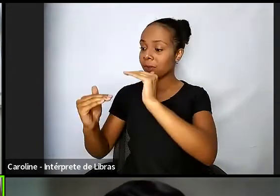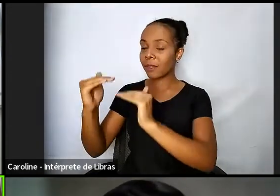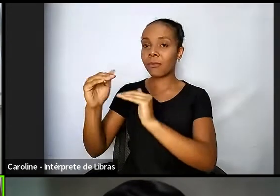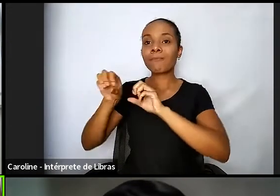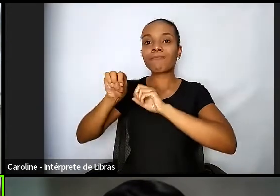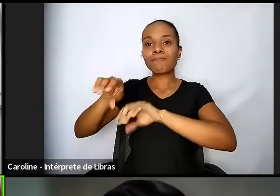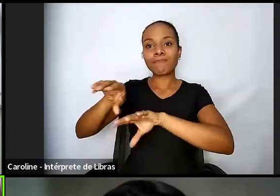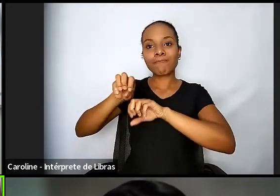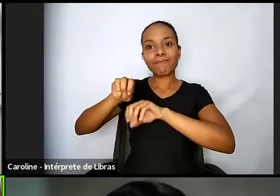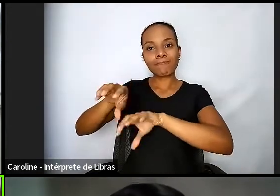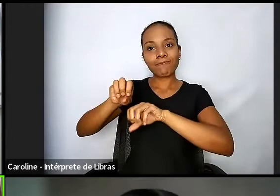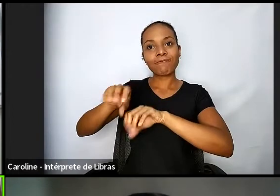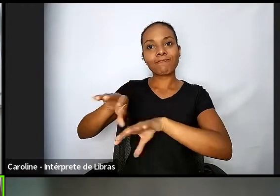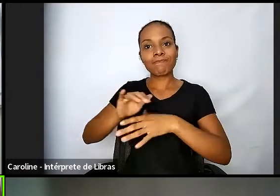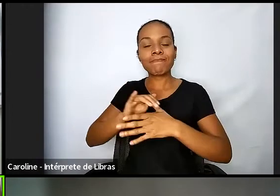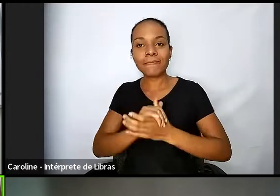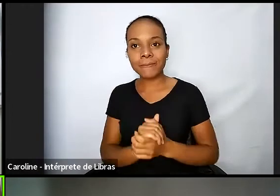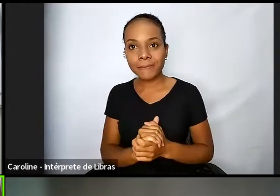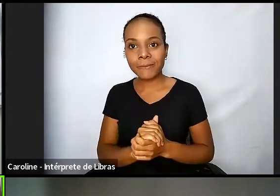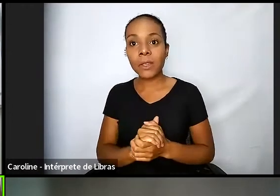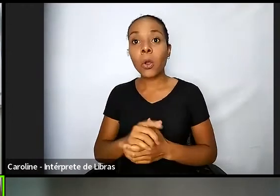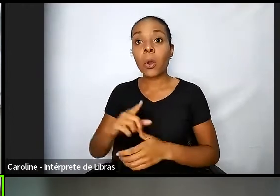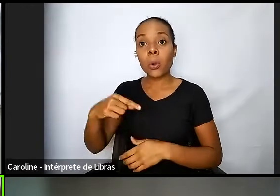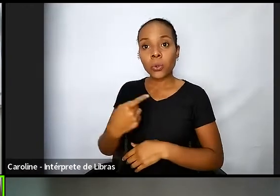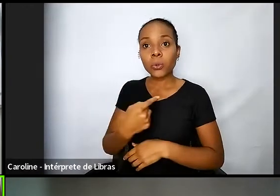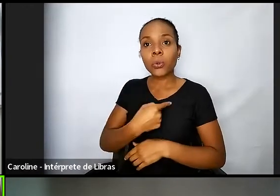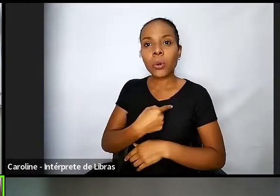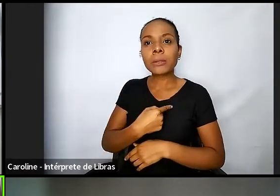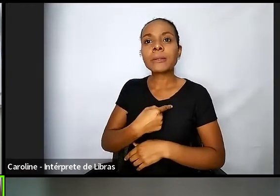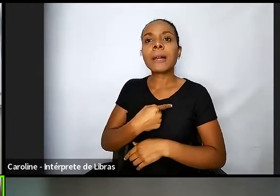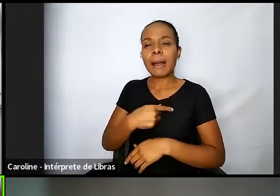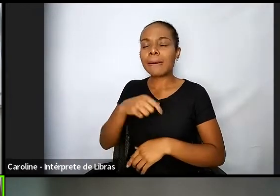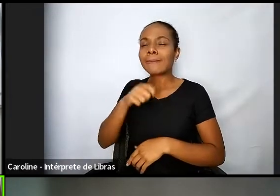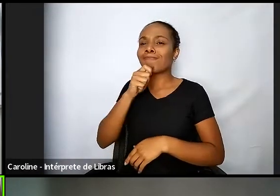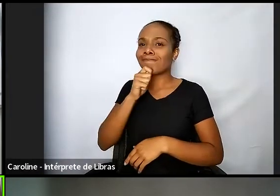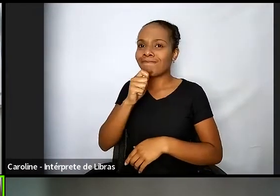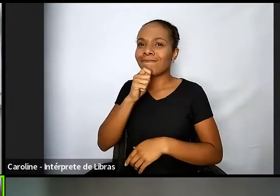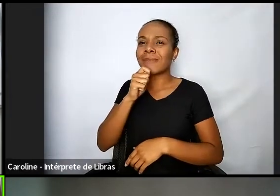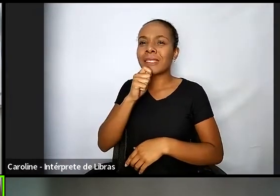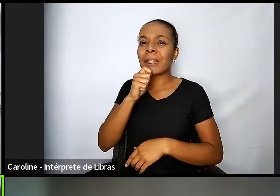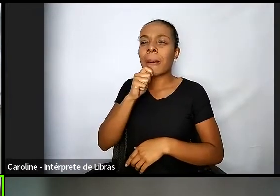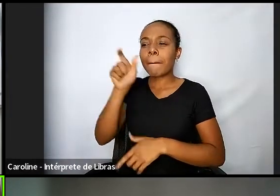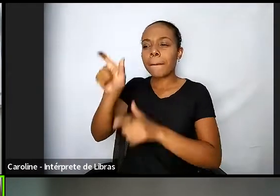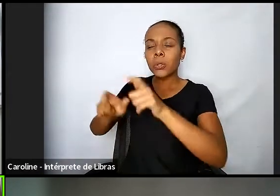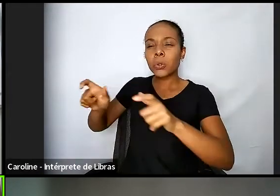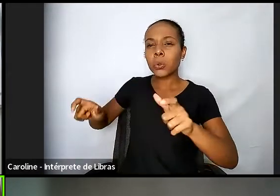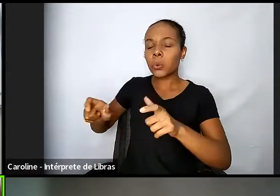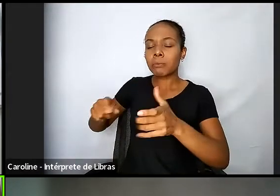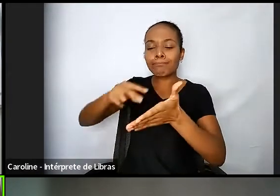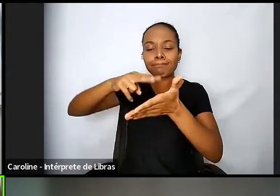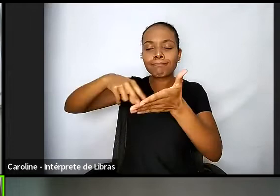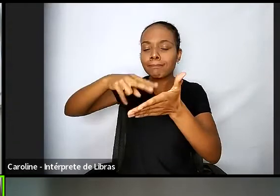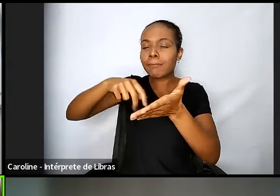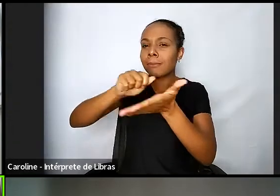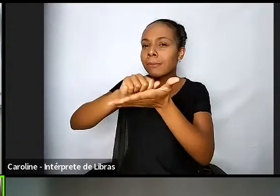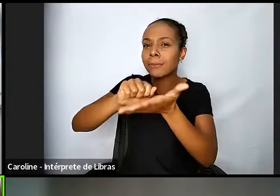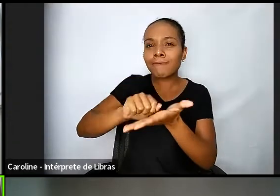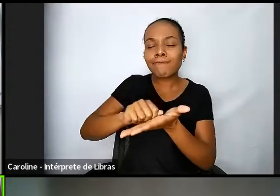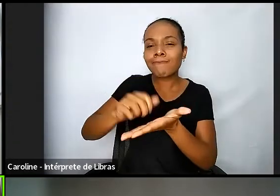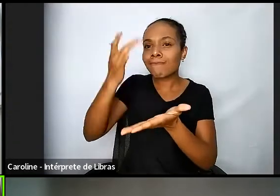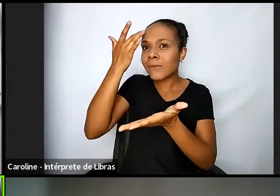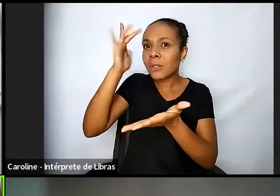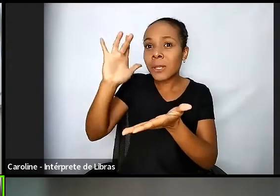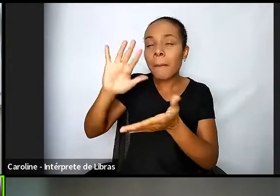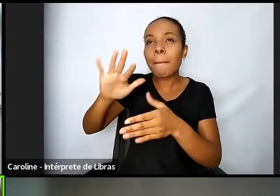temos uma taxa de analfabetismo ainda de 11 milhões de pessoas, e, além